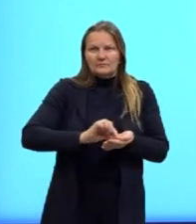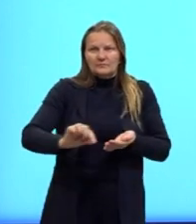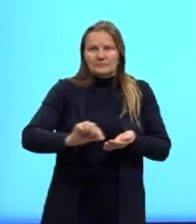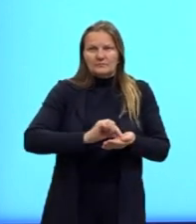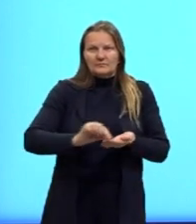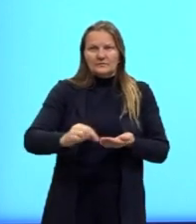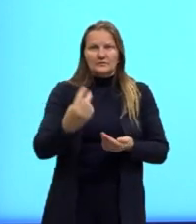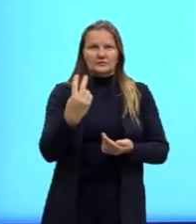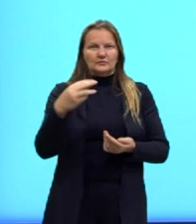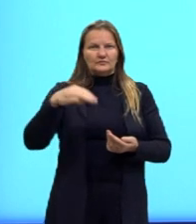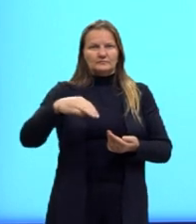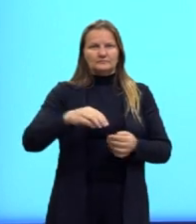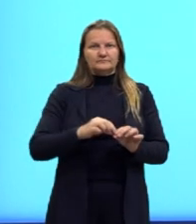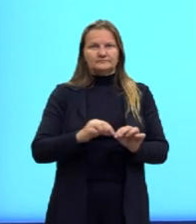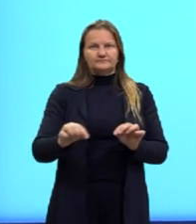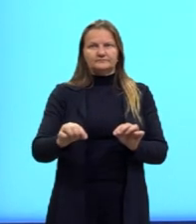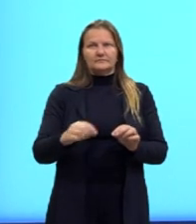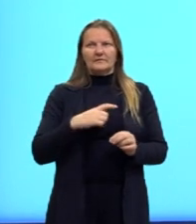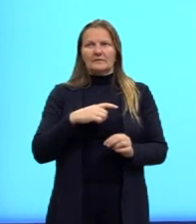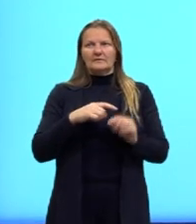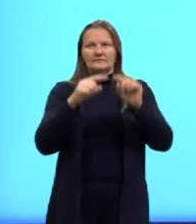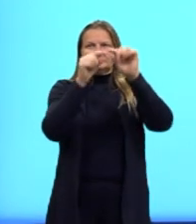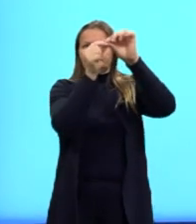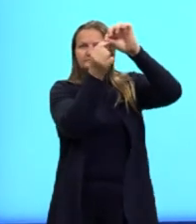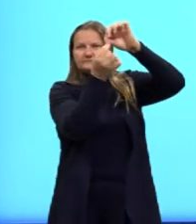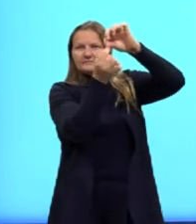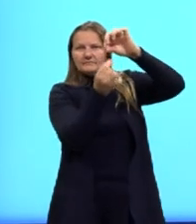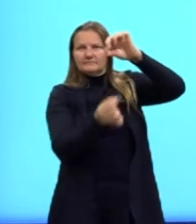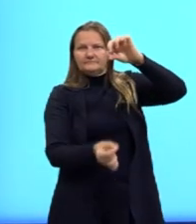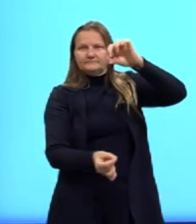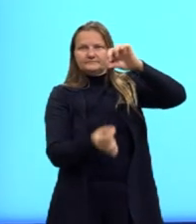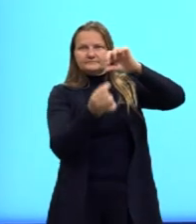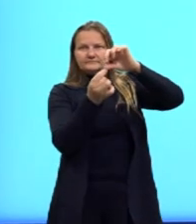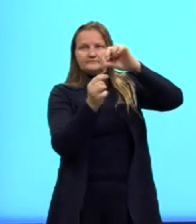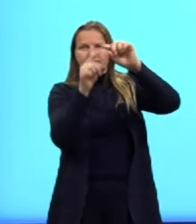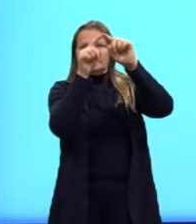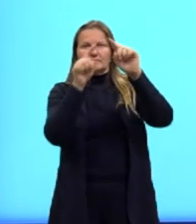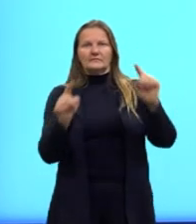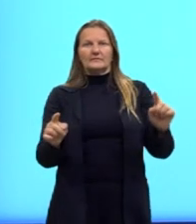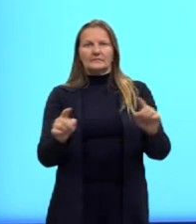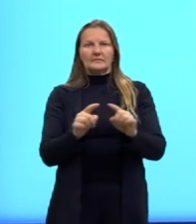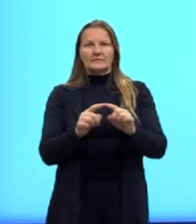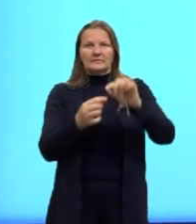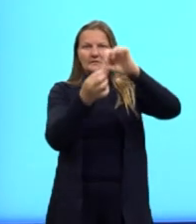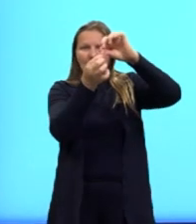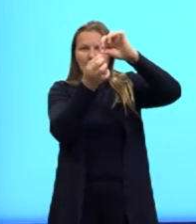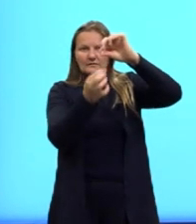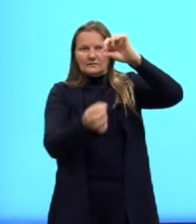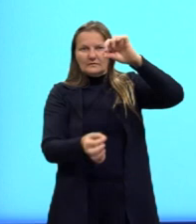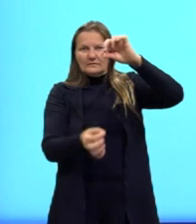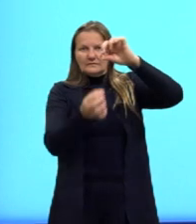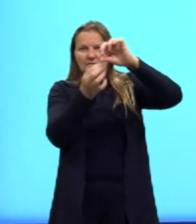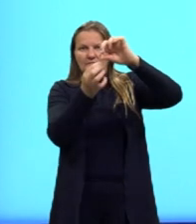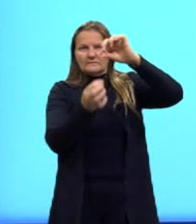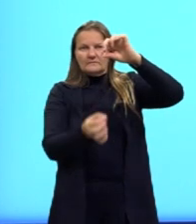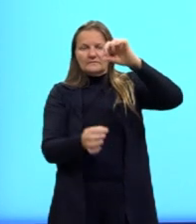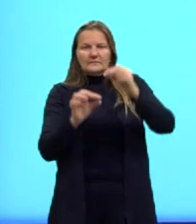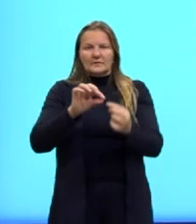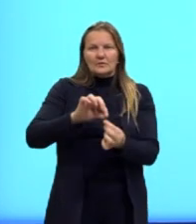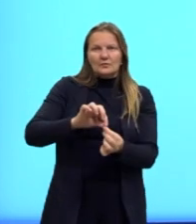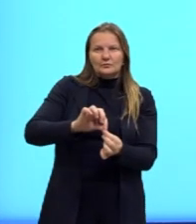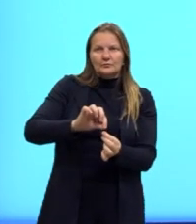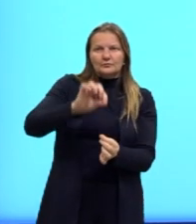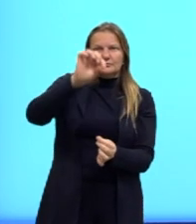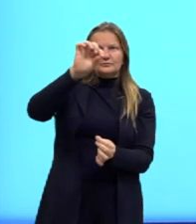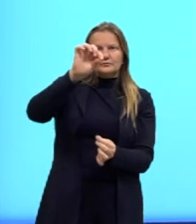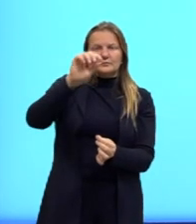né? Ele mede 2 metros. E nós temos a altura desse triângulo isósceles. A altura do triângulo seria